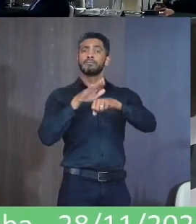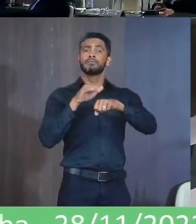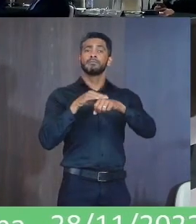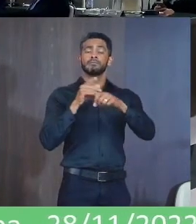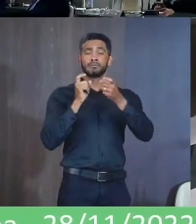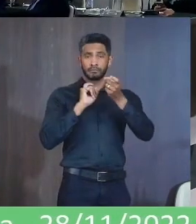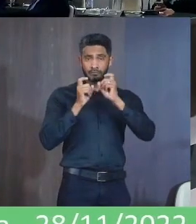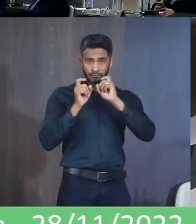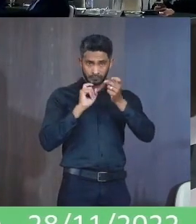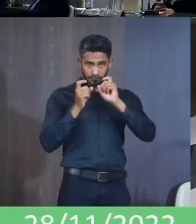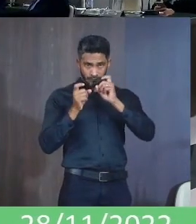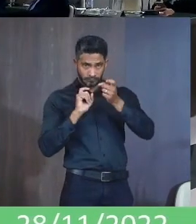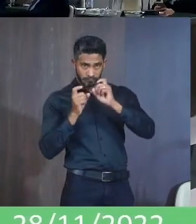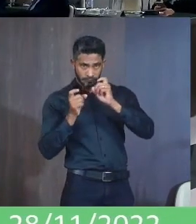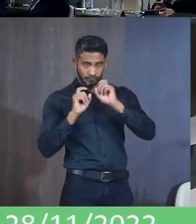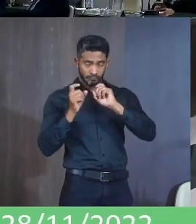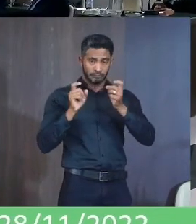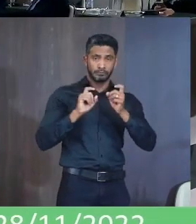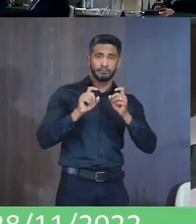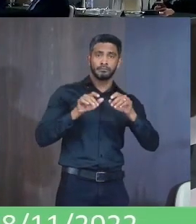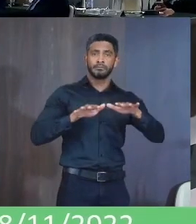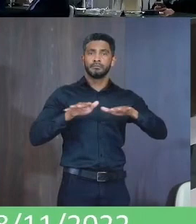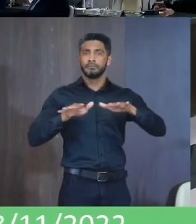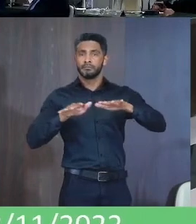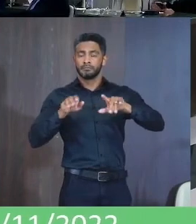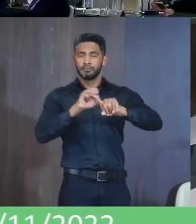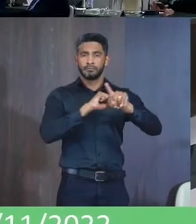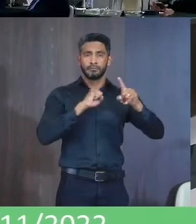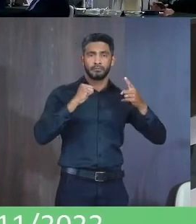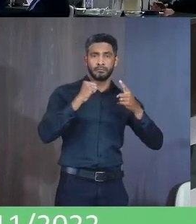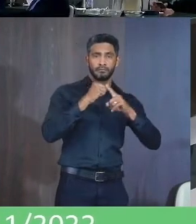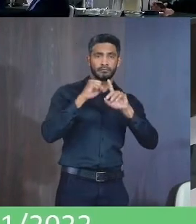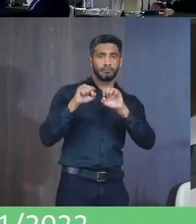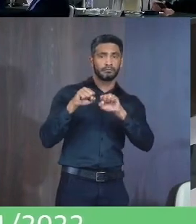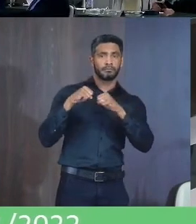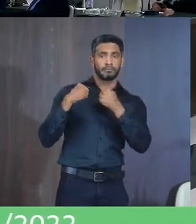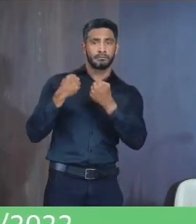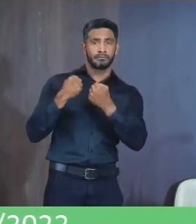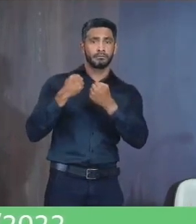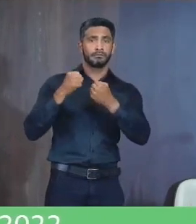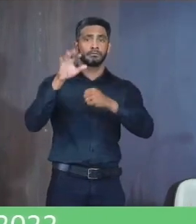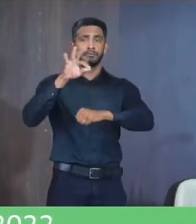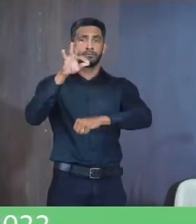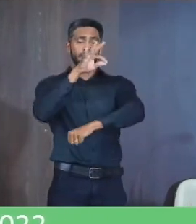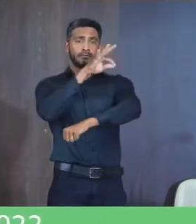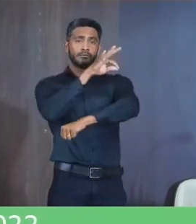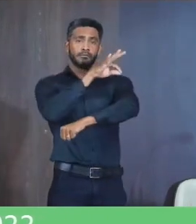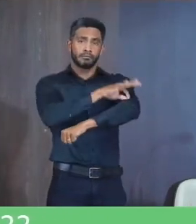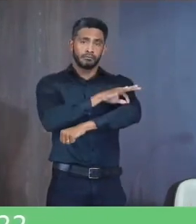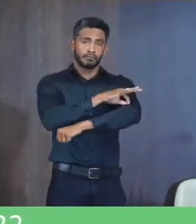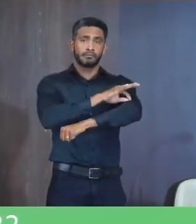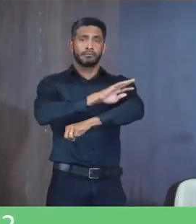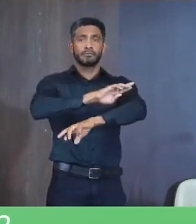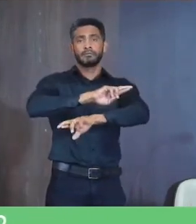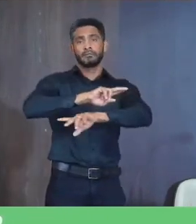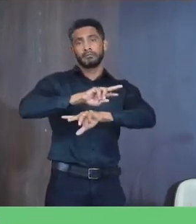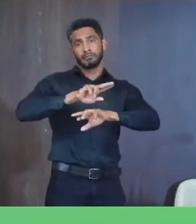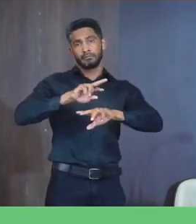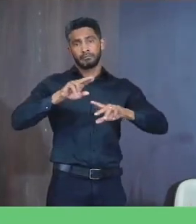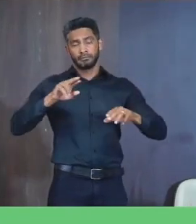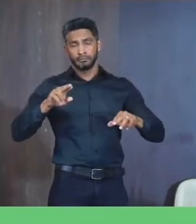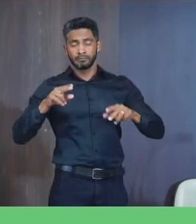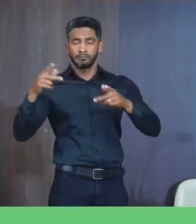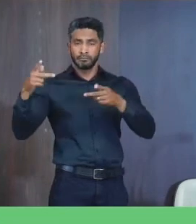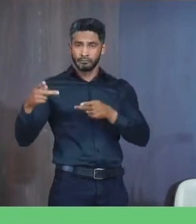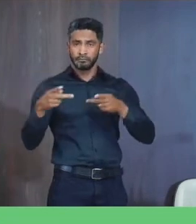reunião do Comitê Municipal de Mobilização Social de Combate A Dengue, Chikungunha, Zika Vírus E